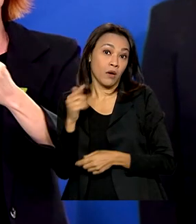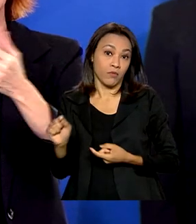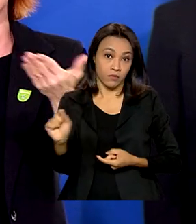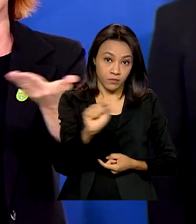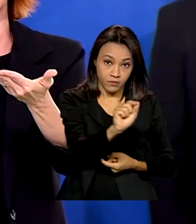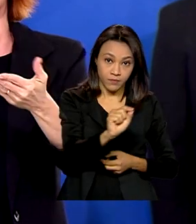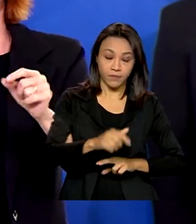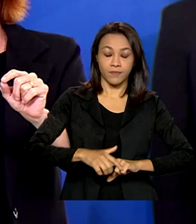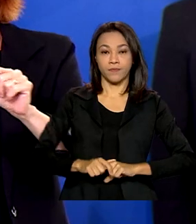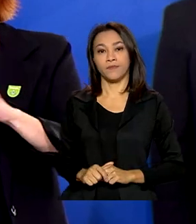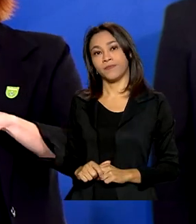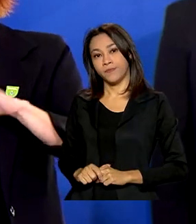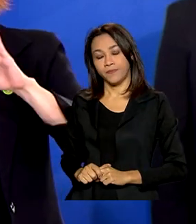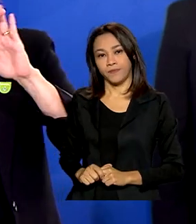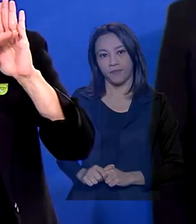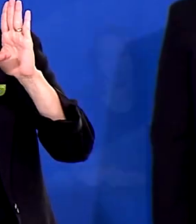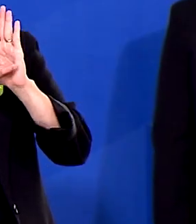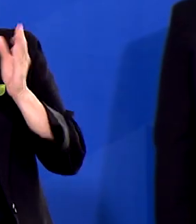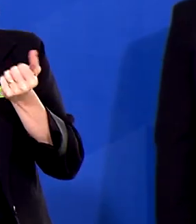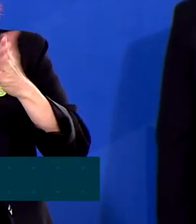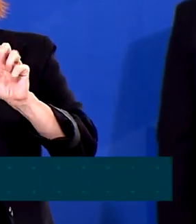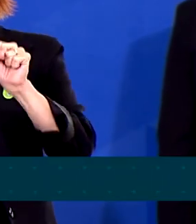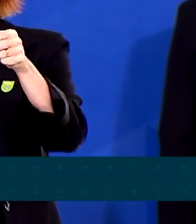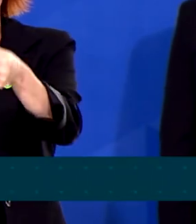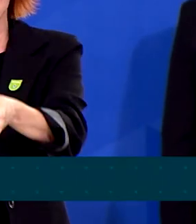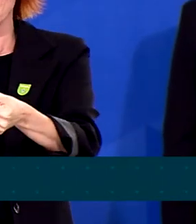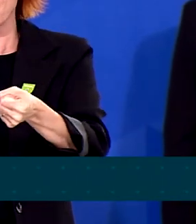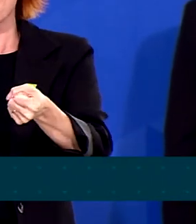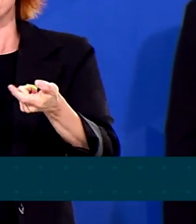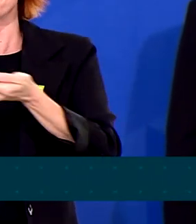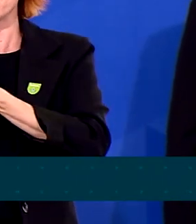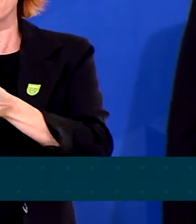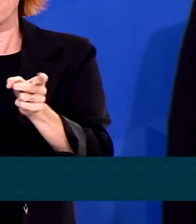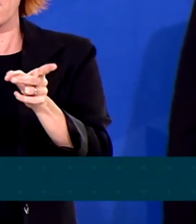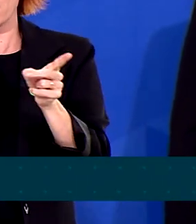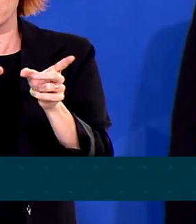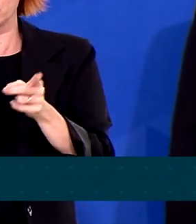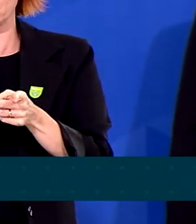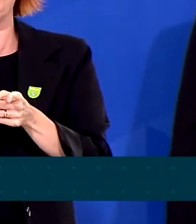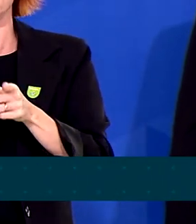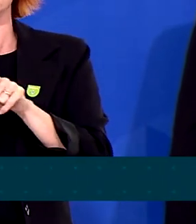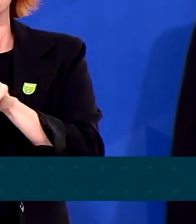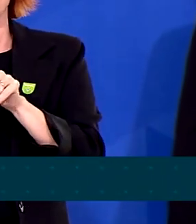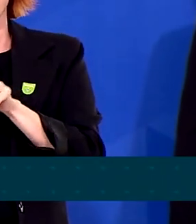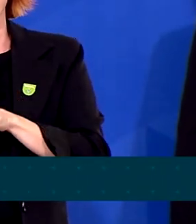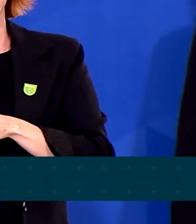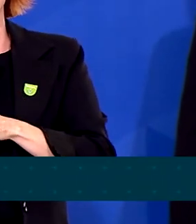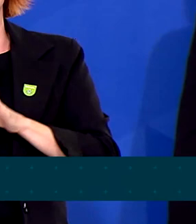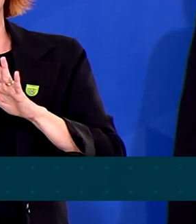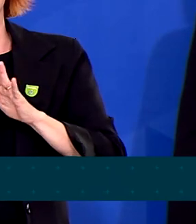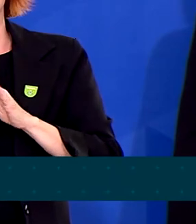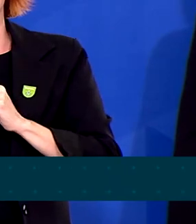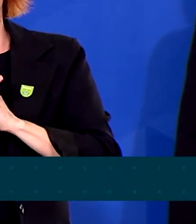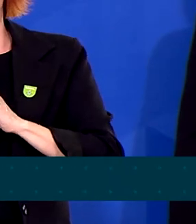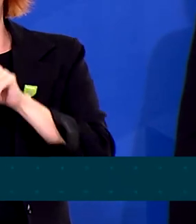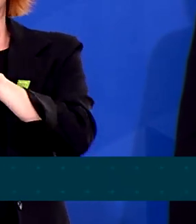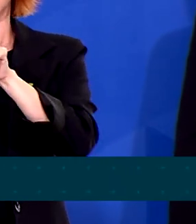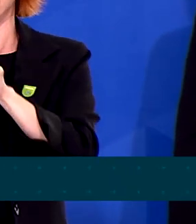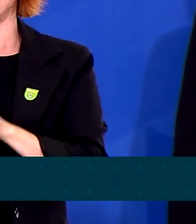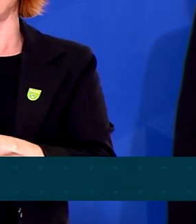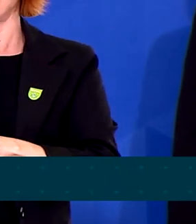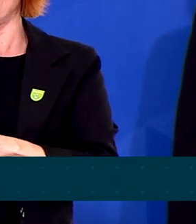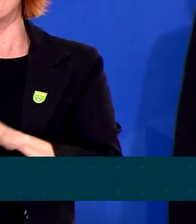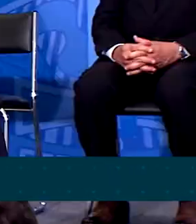São medidas que fortalecem o mercado de capitais e o mercado de crédito, mostrando que o Brasil é o porto seguro